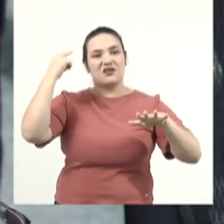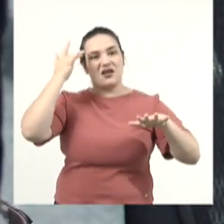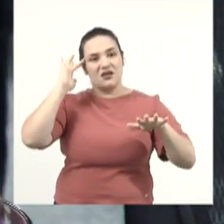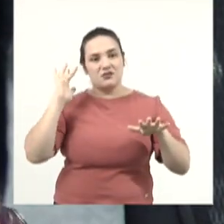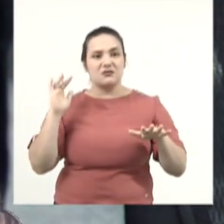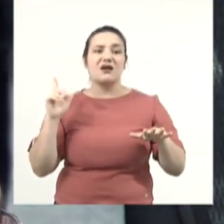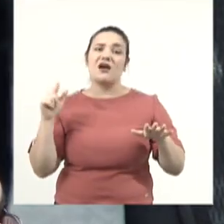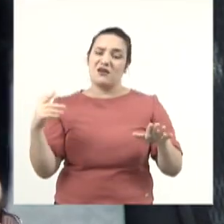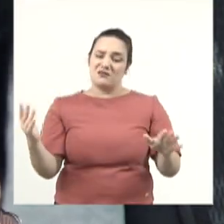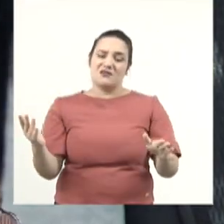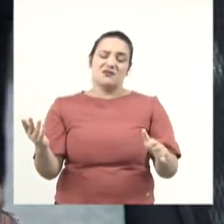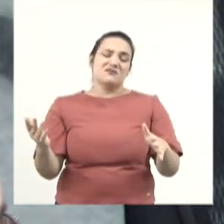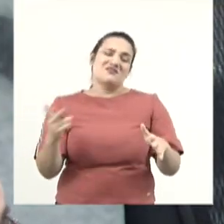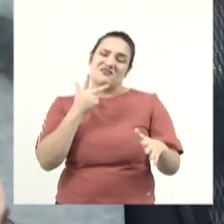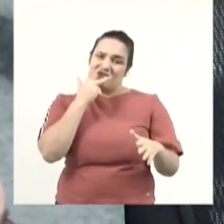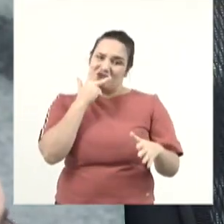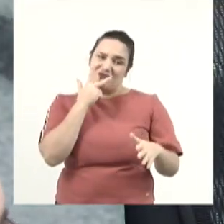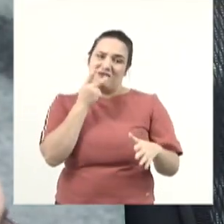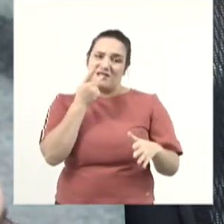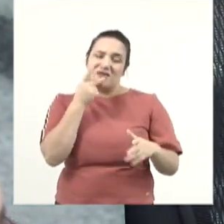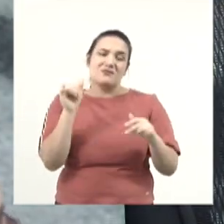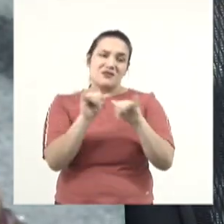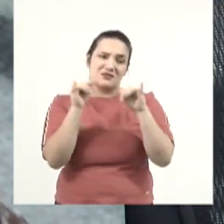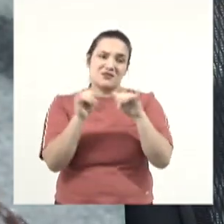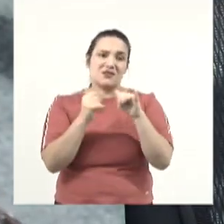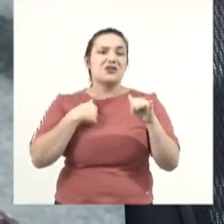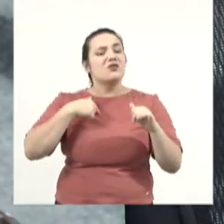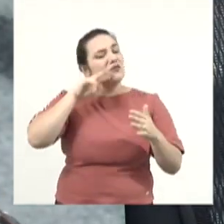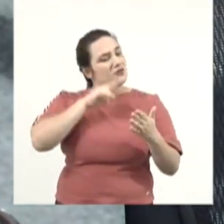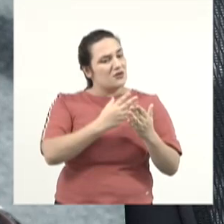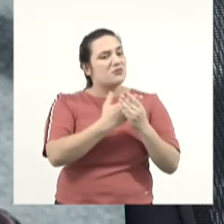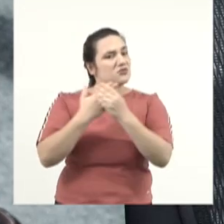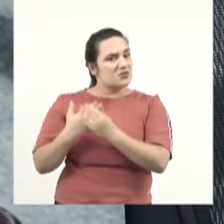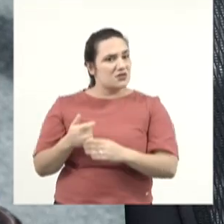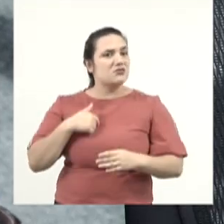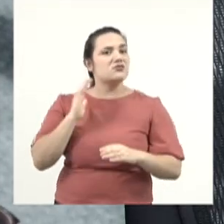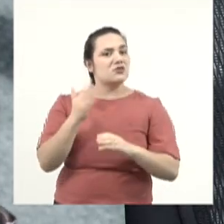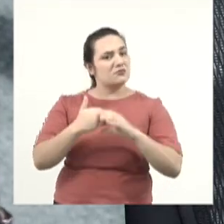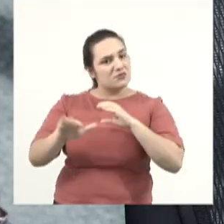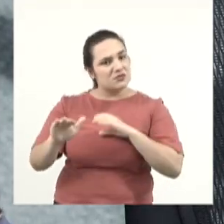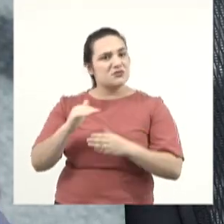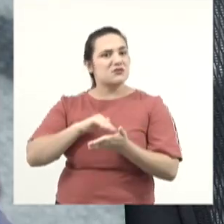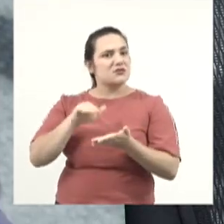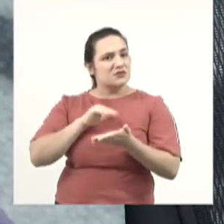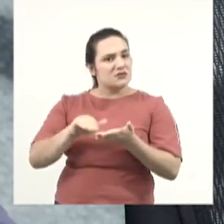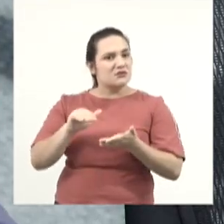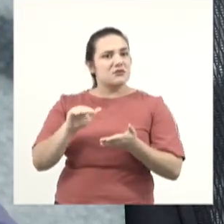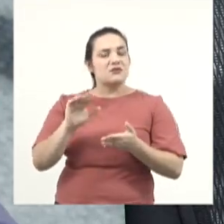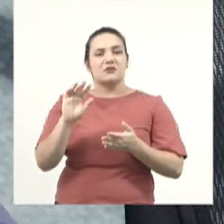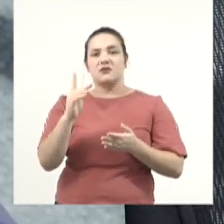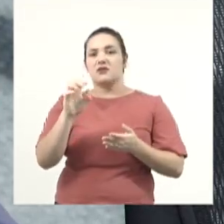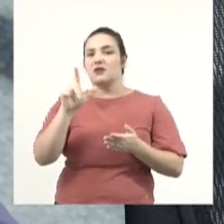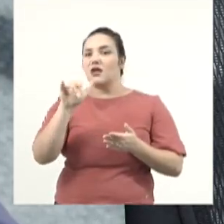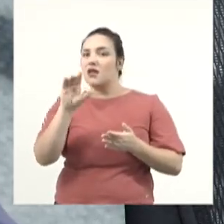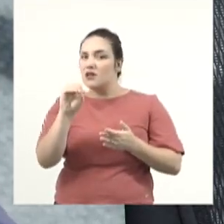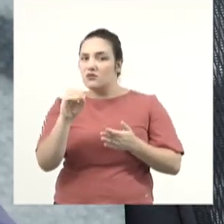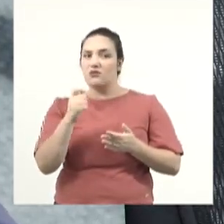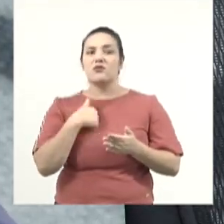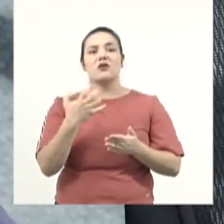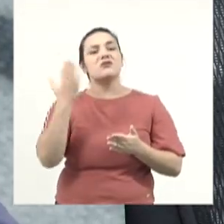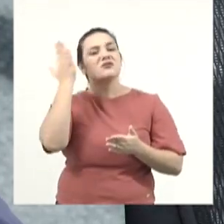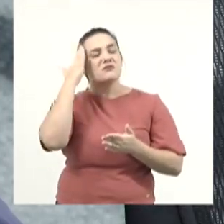Isso ia ser leviano, e eu acho que essa casa, vamos olhar esse processo, eu já mandei uma mensagem aqui para o secretário Dar, vou ver